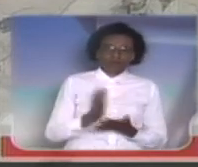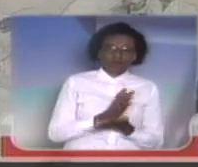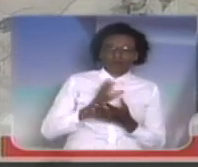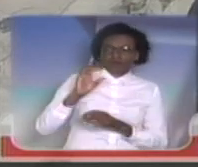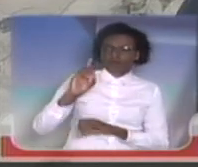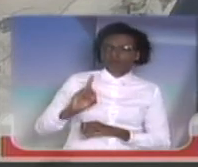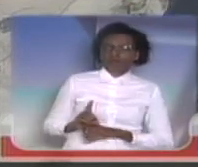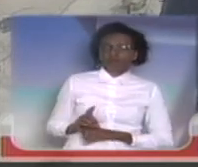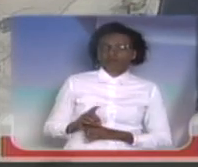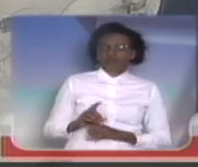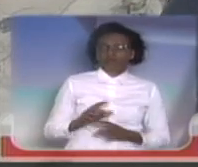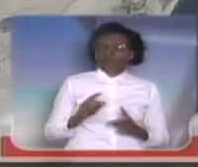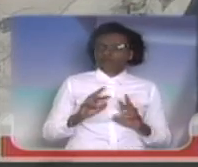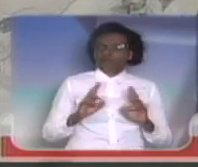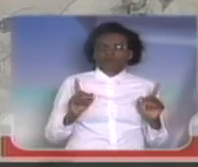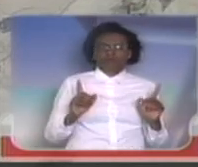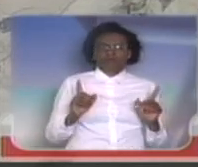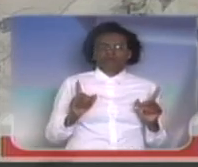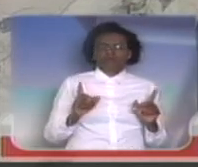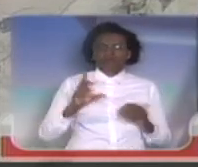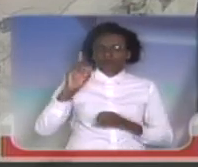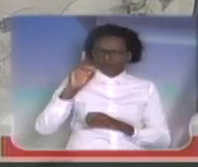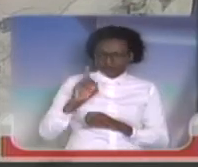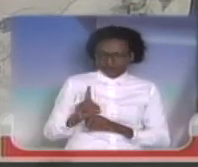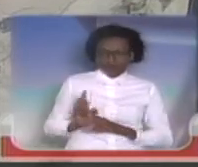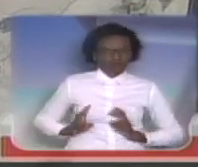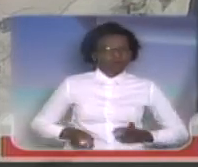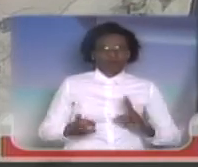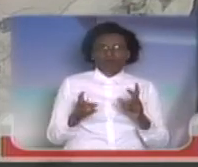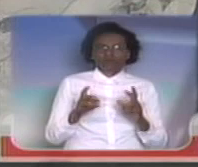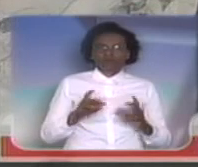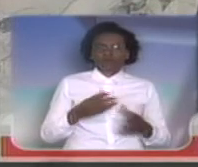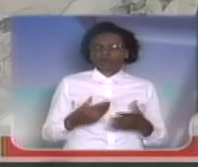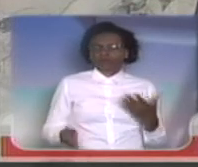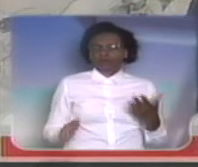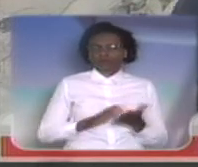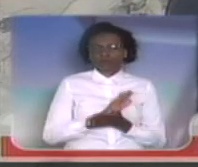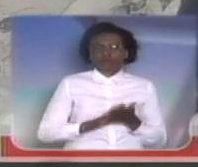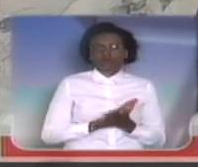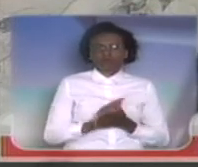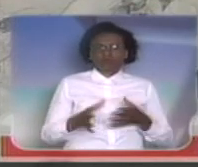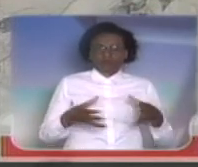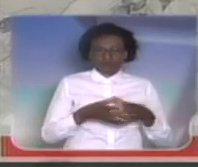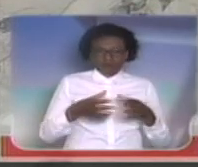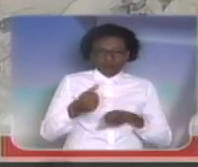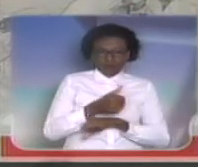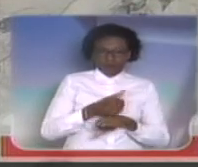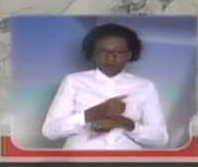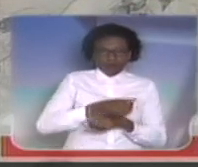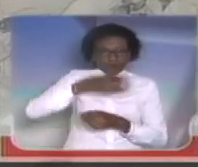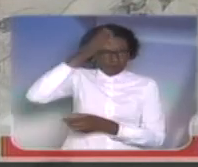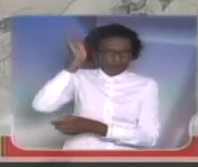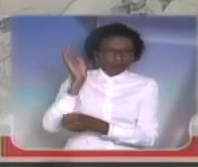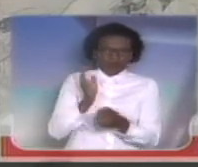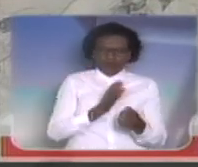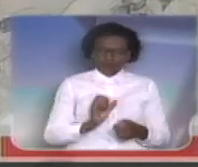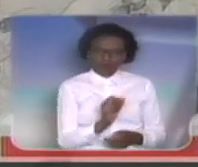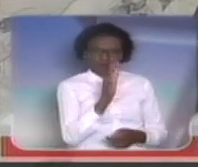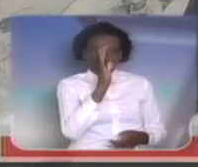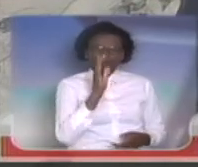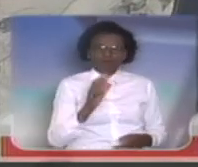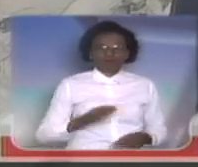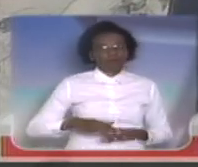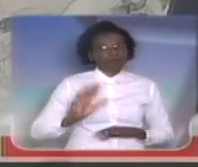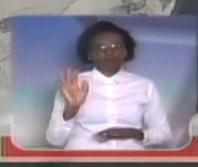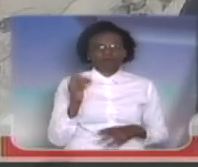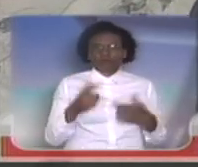perdido, todos os direitos serão mantidos. E, aliás, o corpo de bombeiros ficará muito mais valorizado e com muito mais facilidade em trabalhar. Só para os